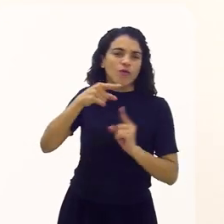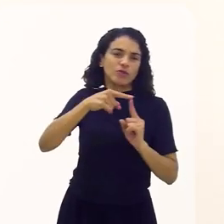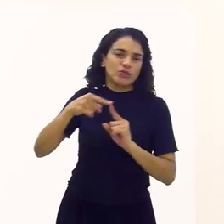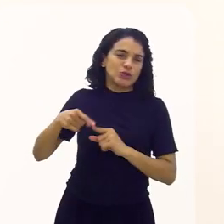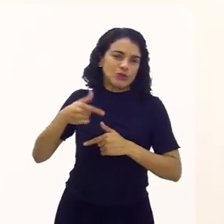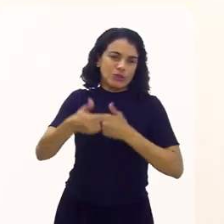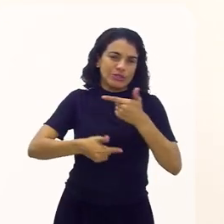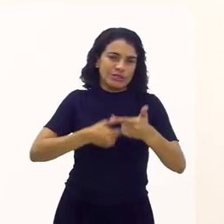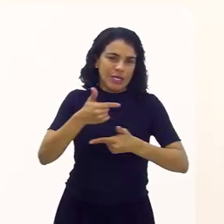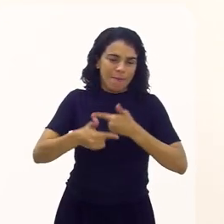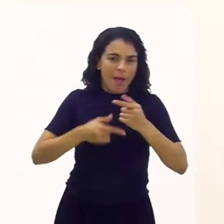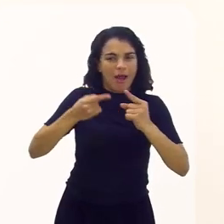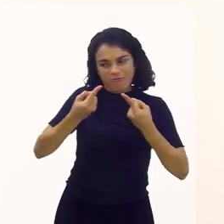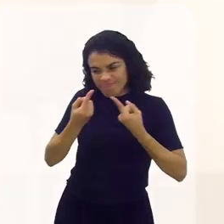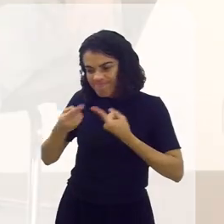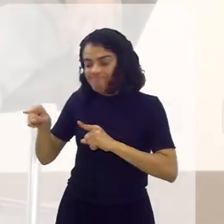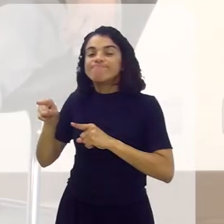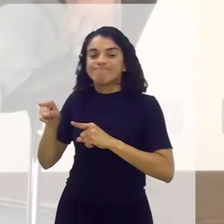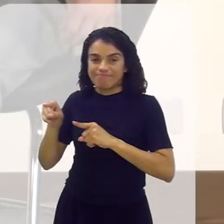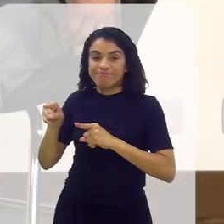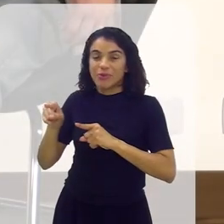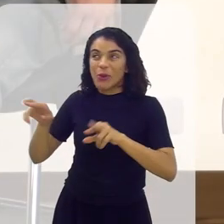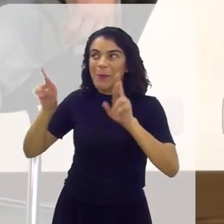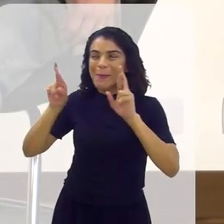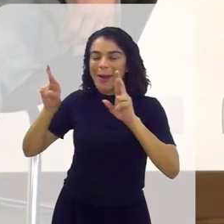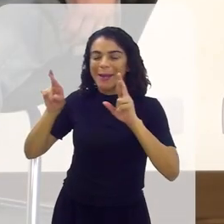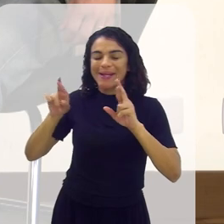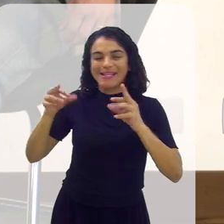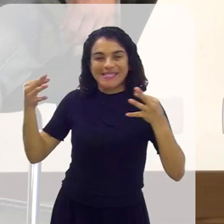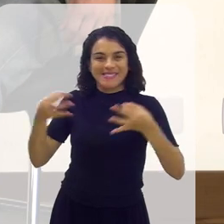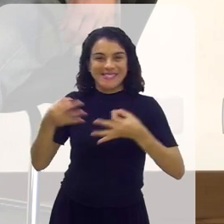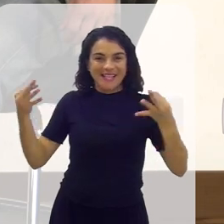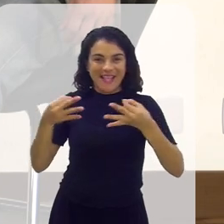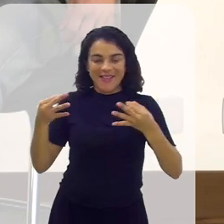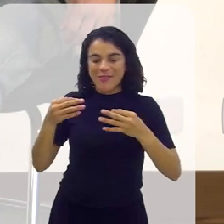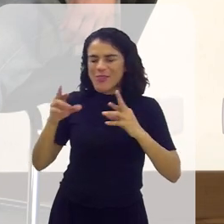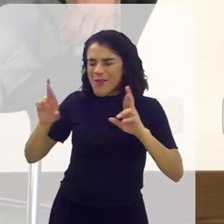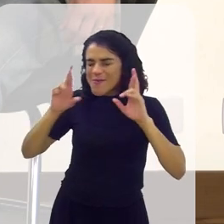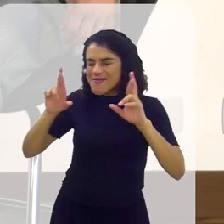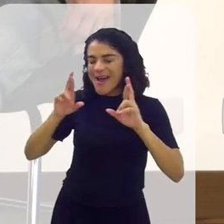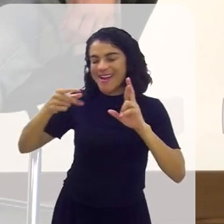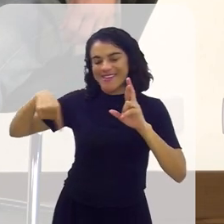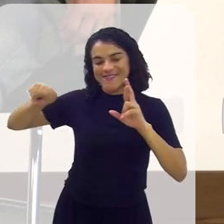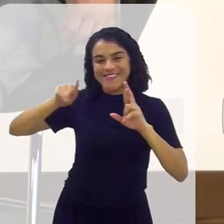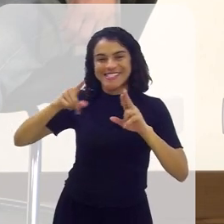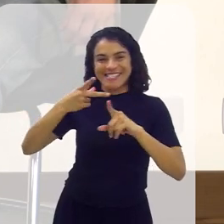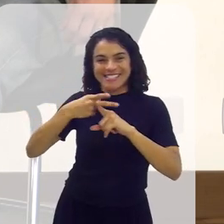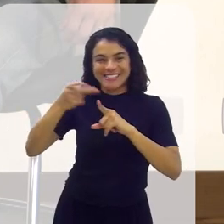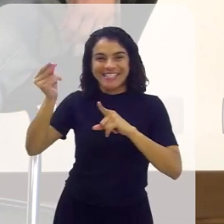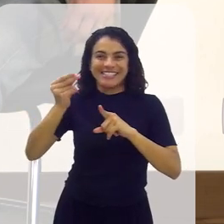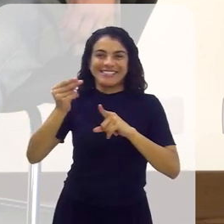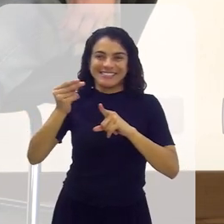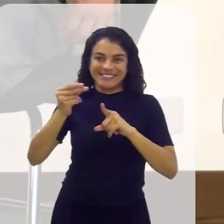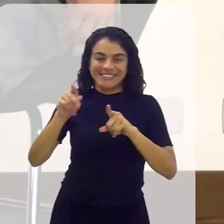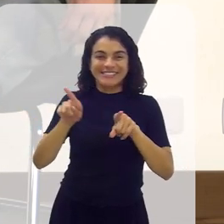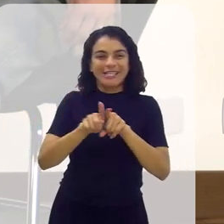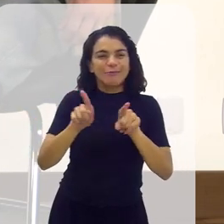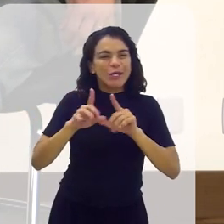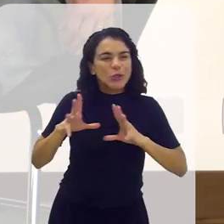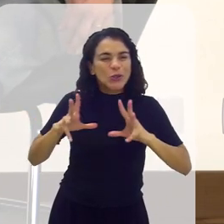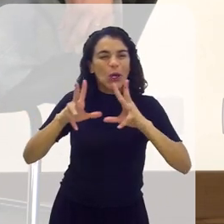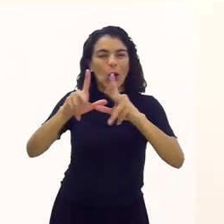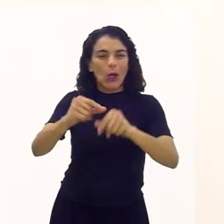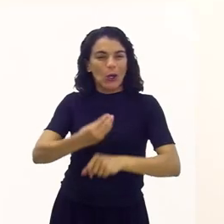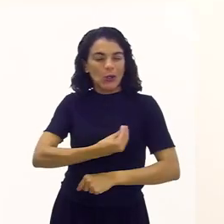desafio, digamos assim, que eu espero que dê certo e que vocês ganhem. Que todos que